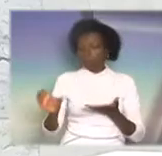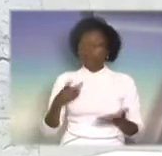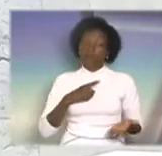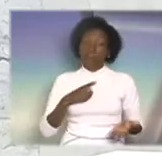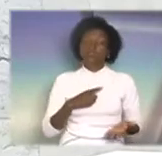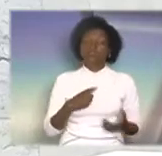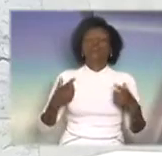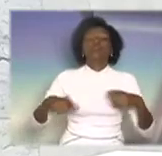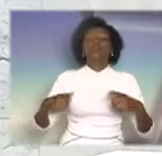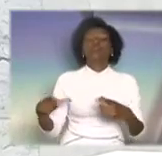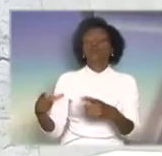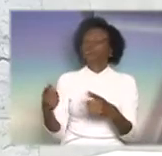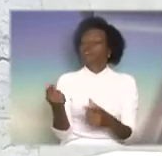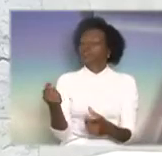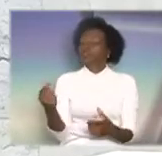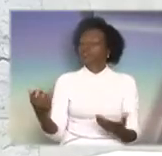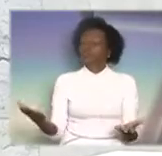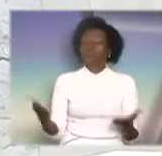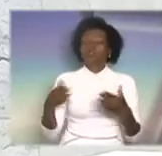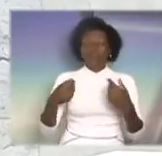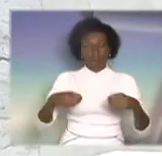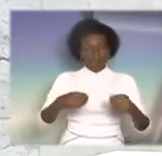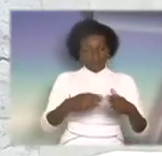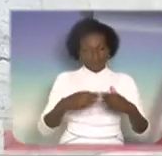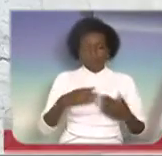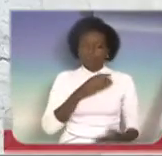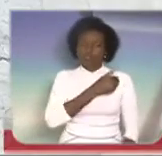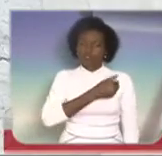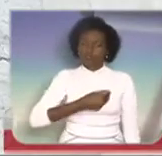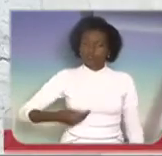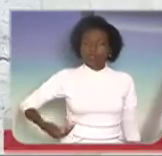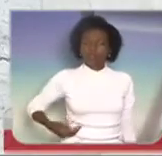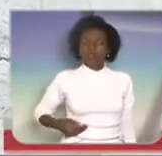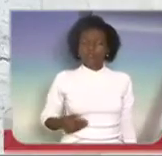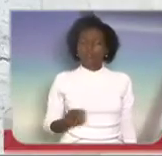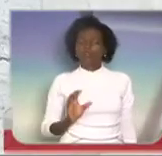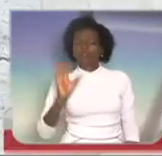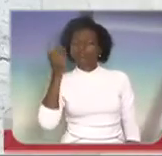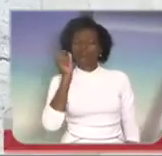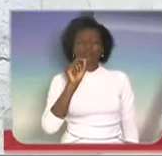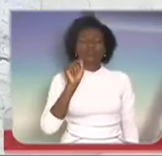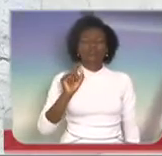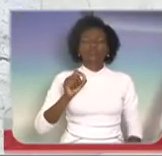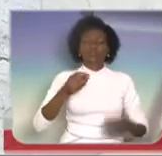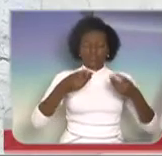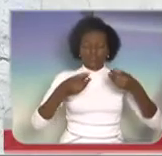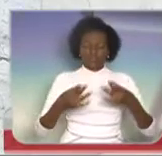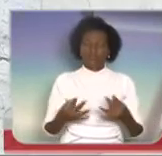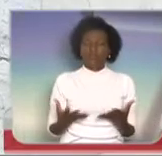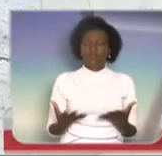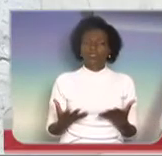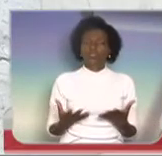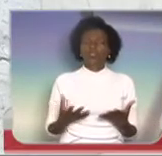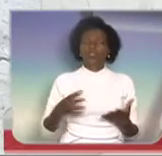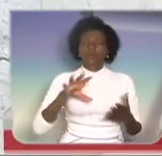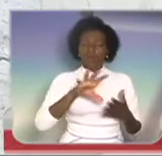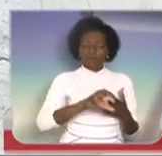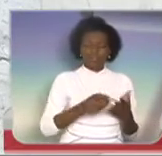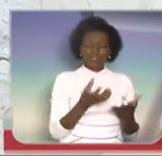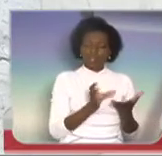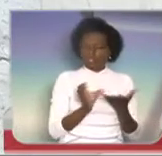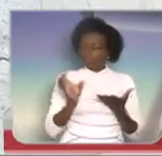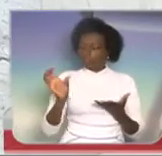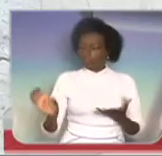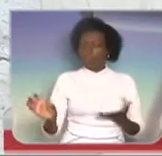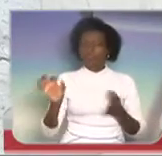Então, nós vamos fazer esse pedido ao governo para que informe o que está acontecendo realmente, para que seja dado o destino correto ao Museu do